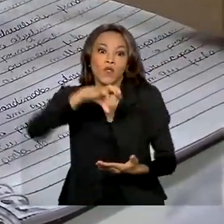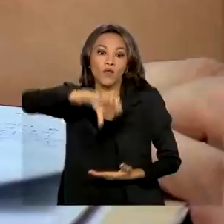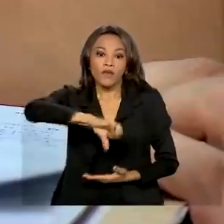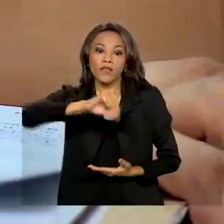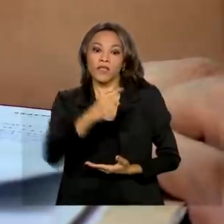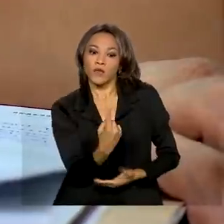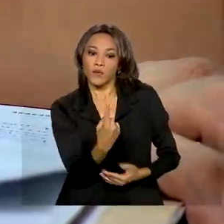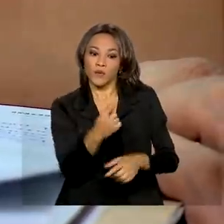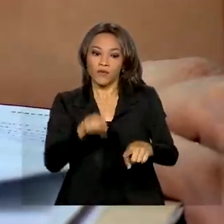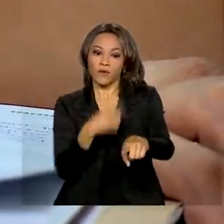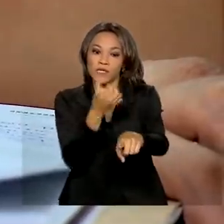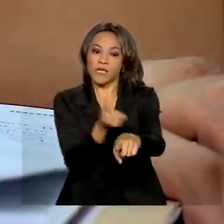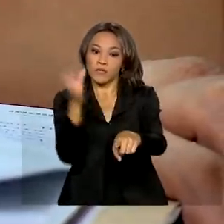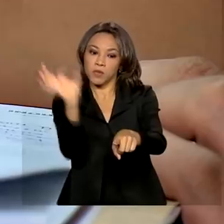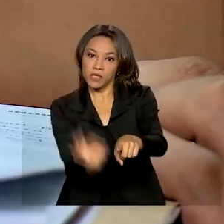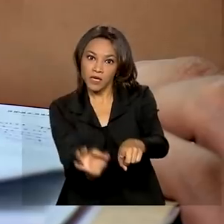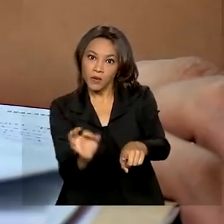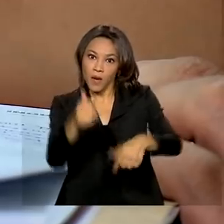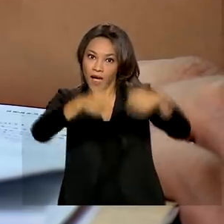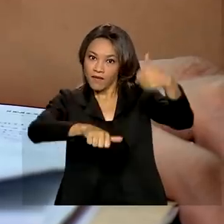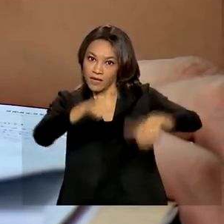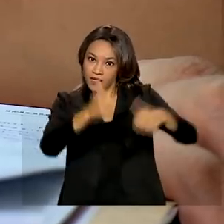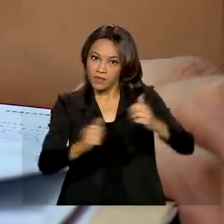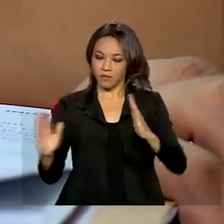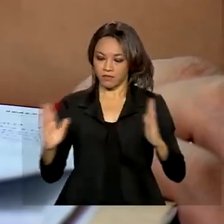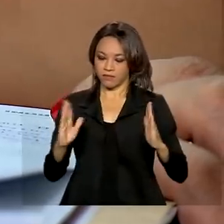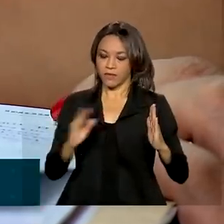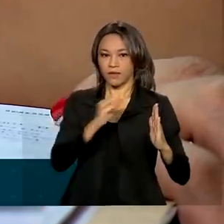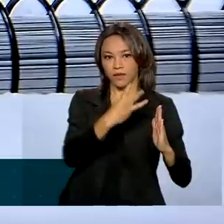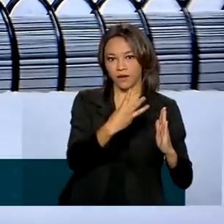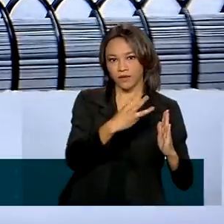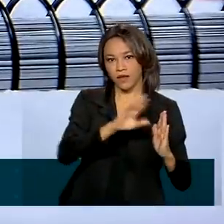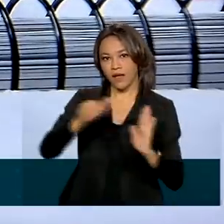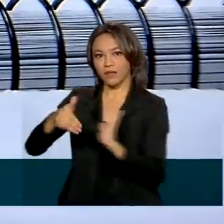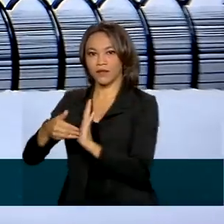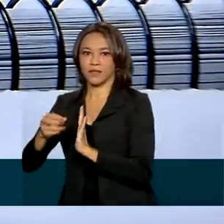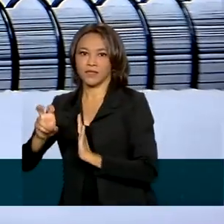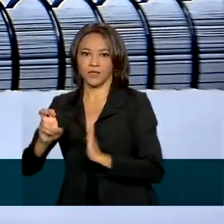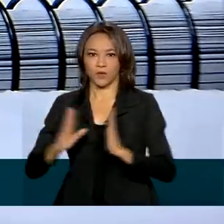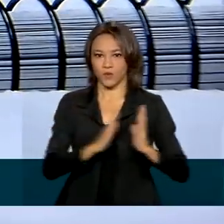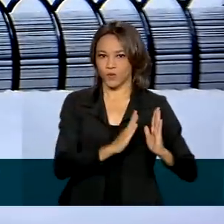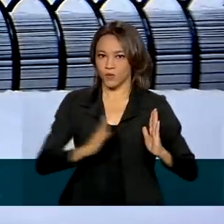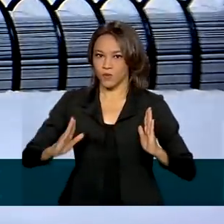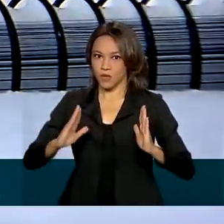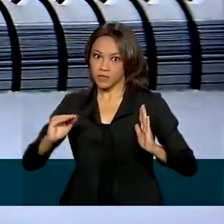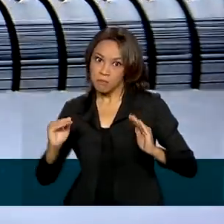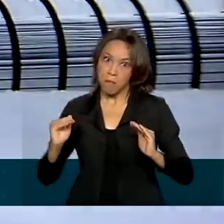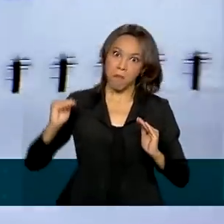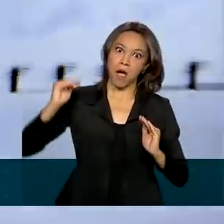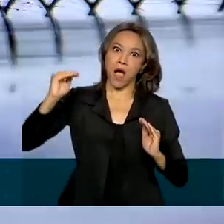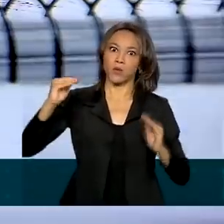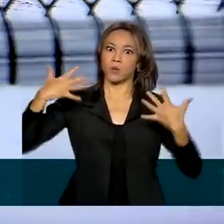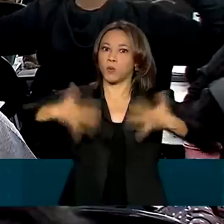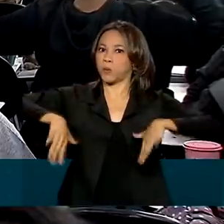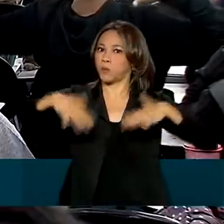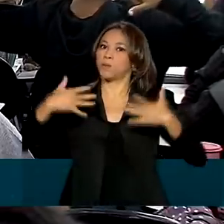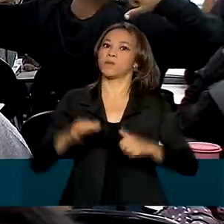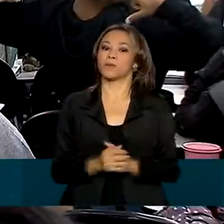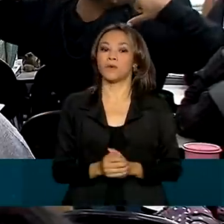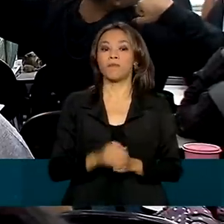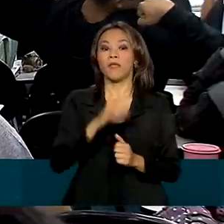% tiveram conceito entre as faixas 3 a 5, as mais altas do indicador.